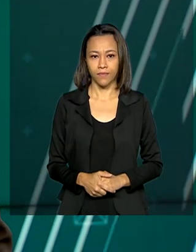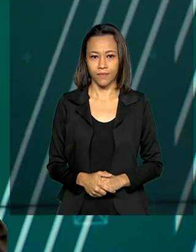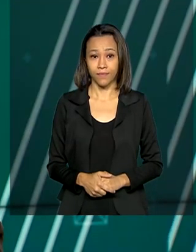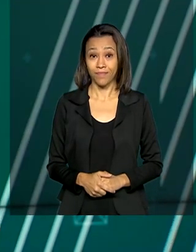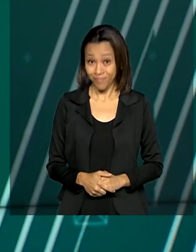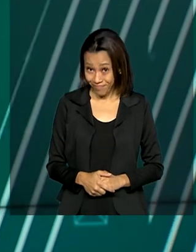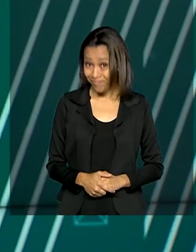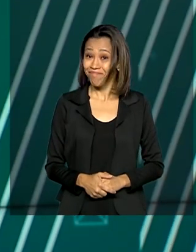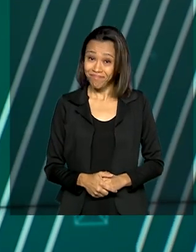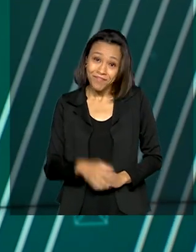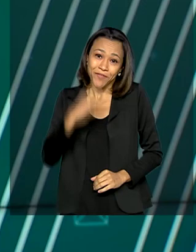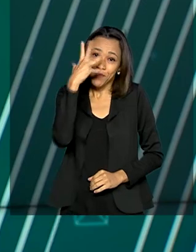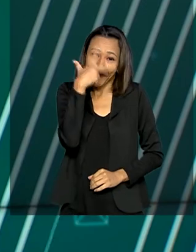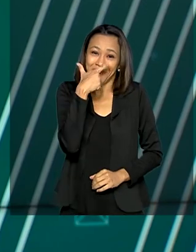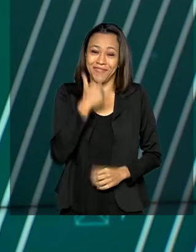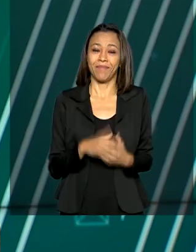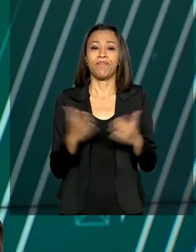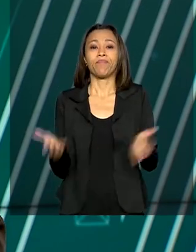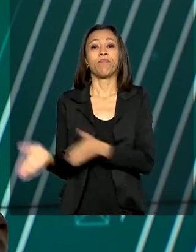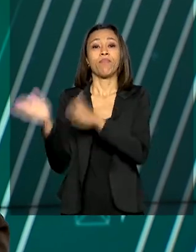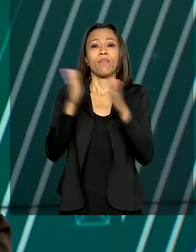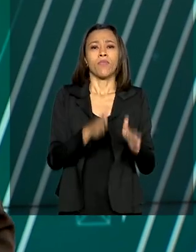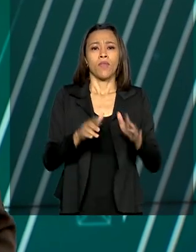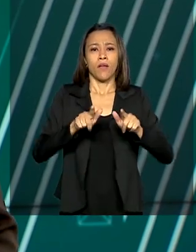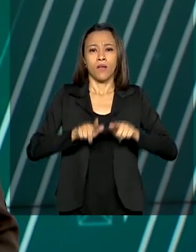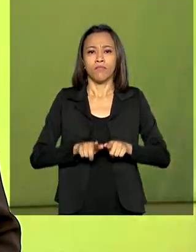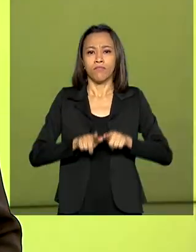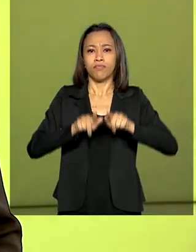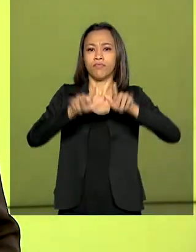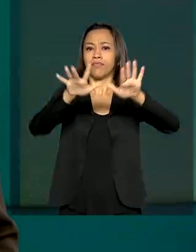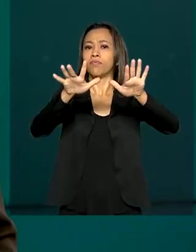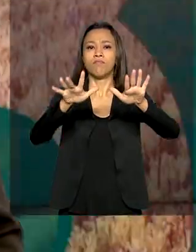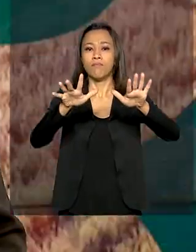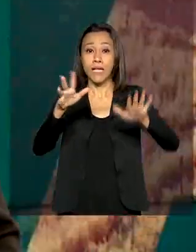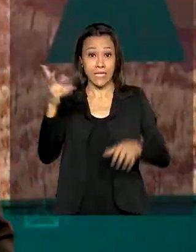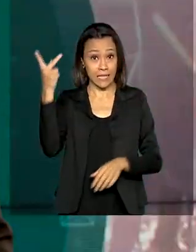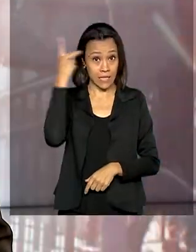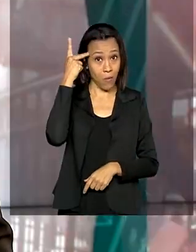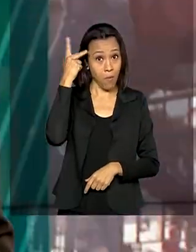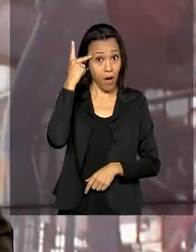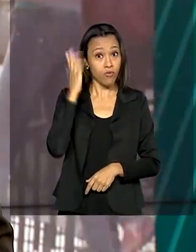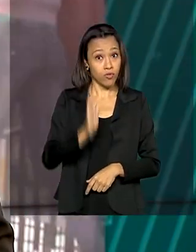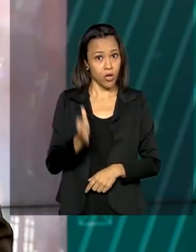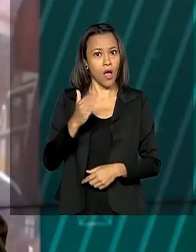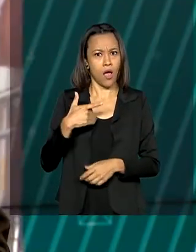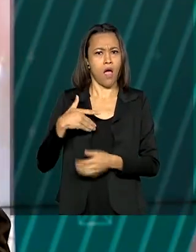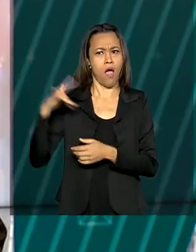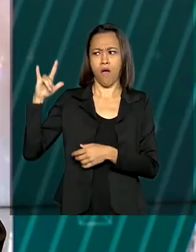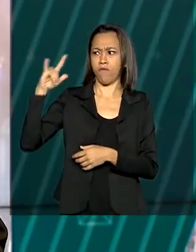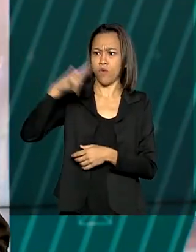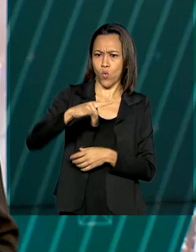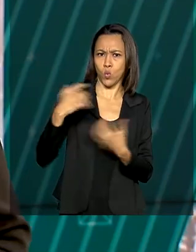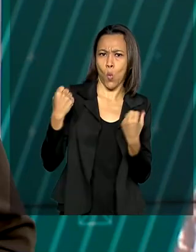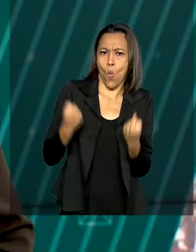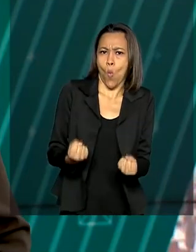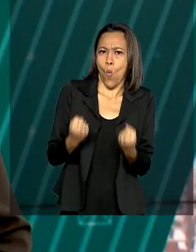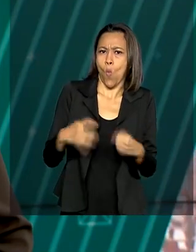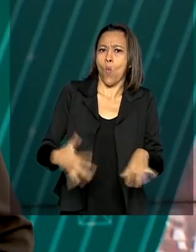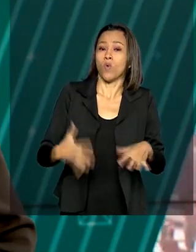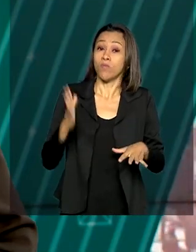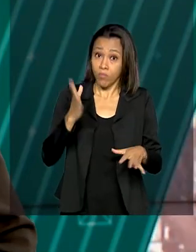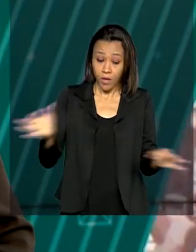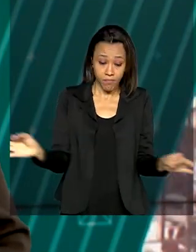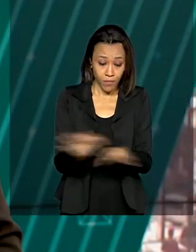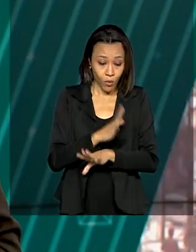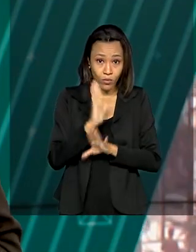Foi bonito. Olha, o aeroporto de Congonhas, em São Paulo, voltou a receber aviões de grande porte. Isso porque foi concluída a